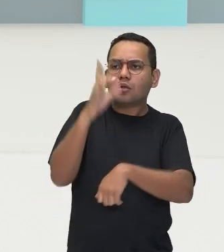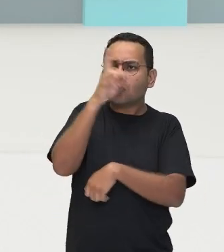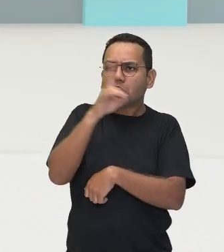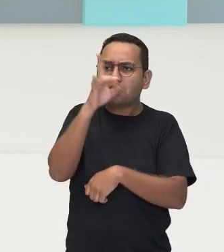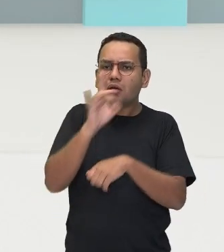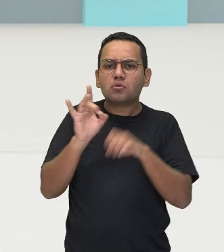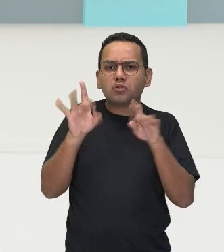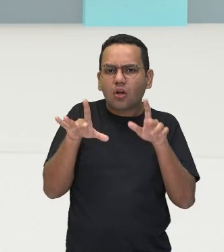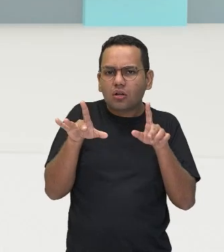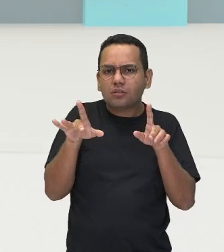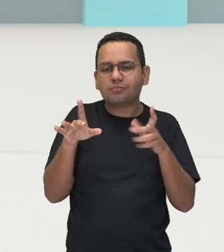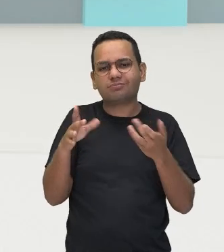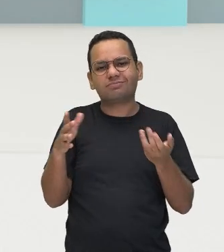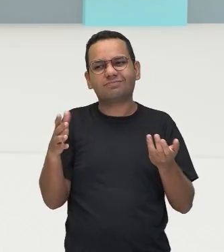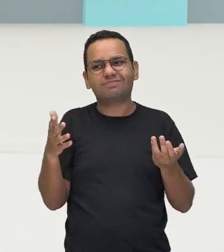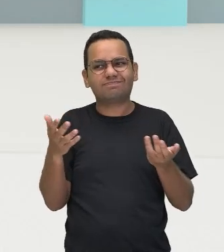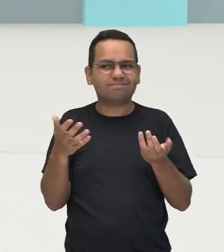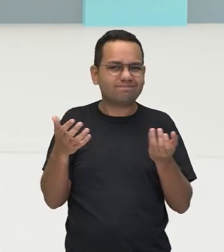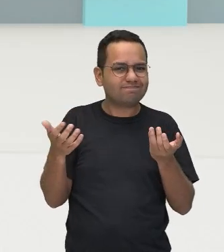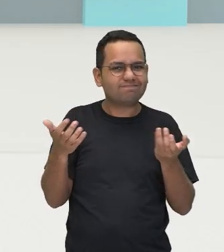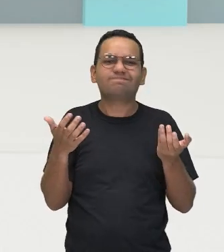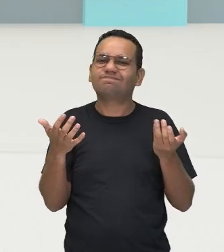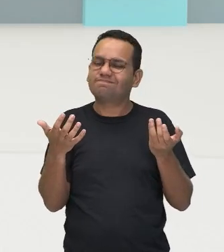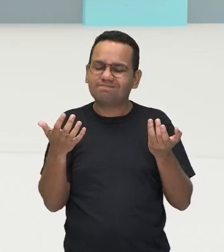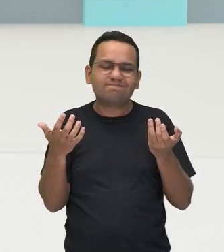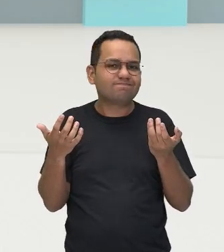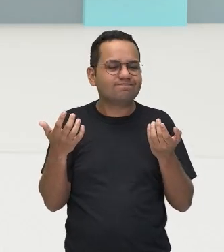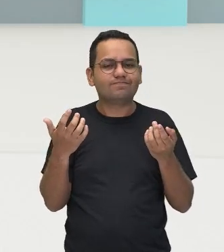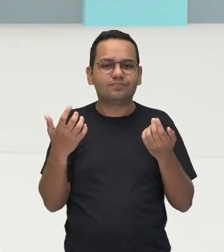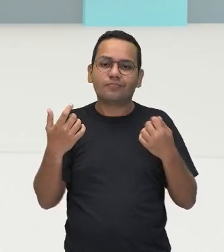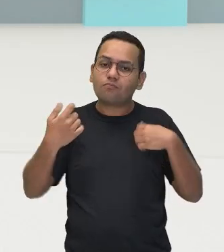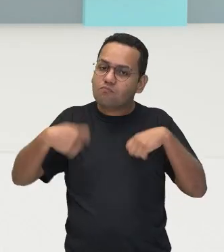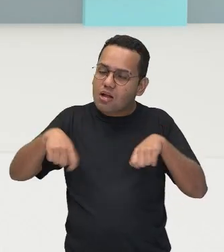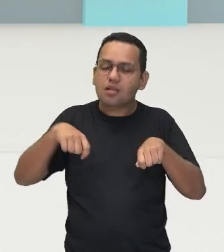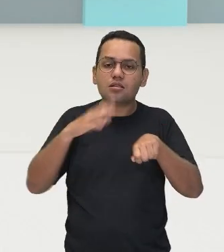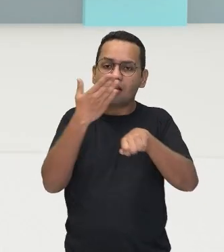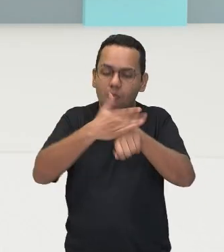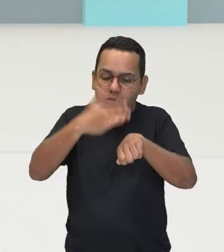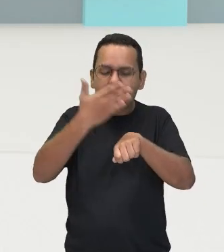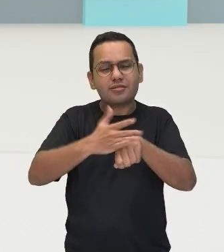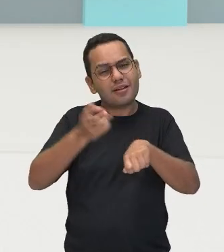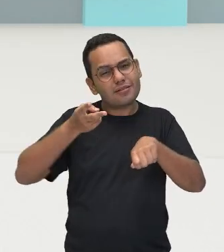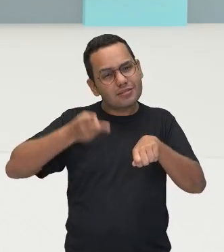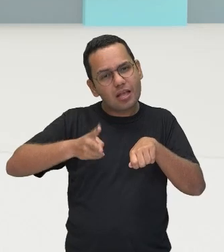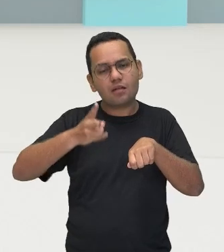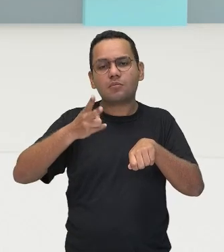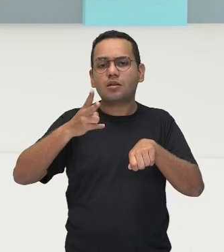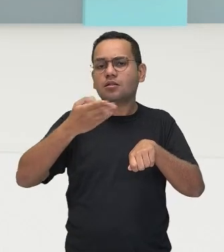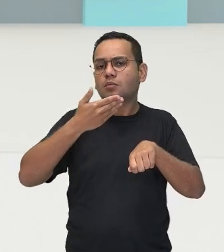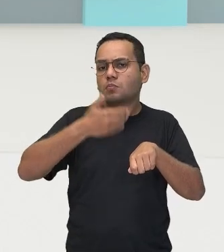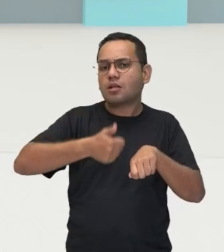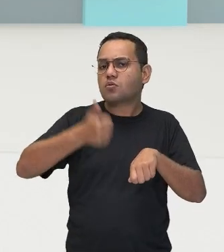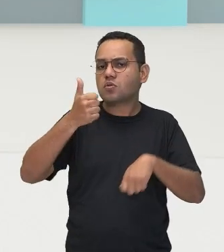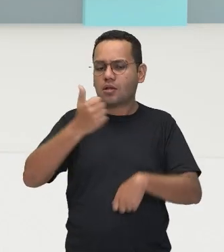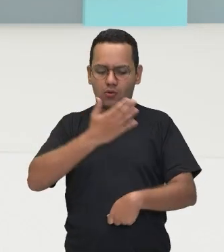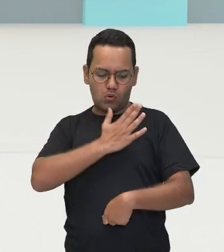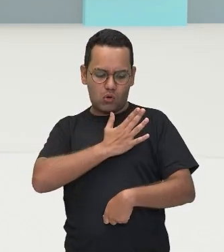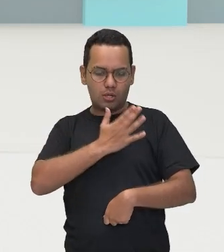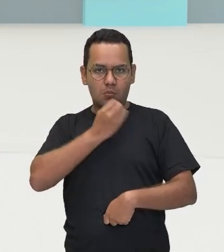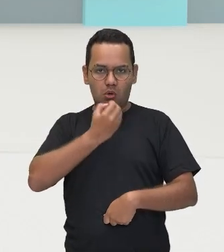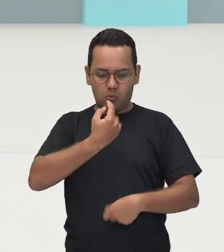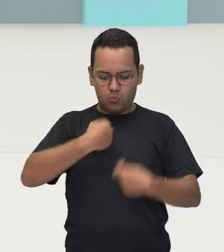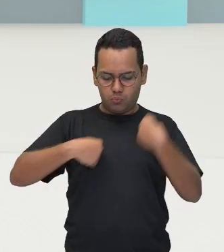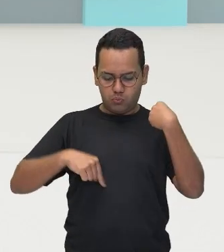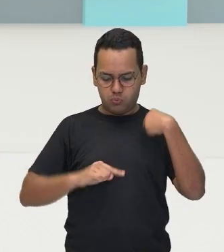Pode ser um estupim, né? Para ter algum problema. Então, tem que praticar constantemente para você poder condicionar o nosso